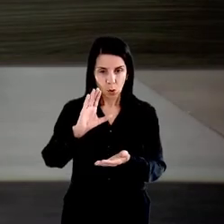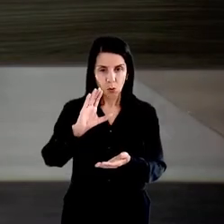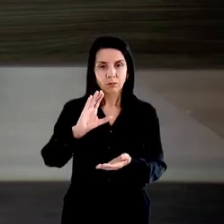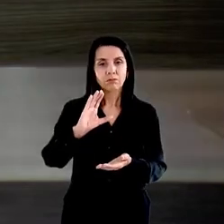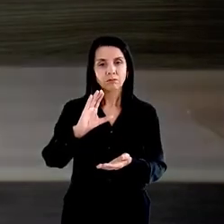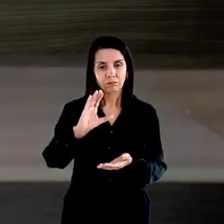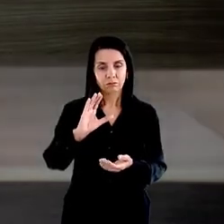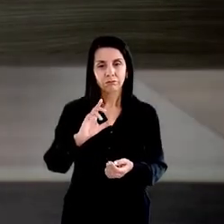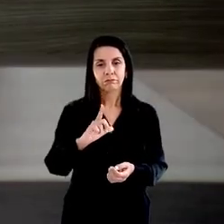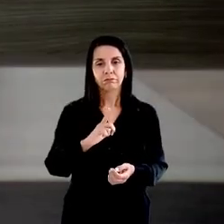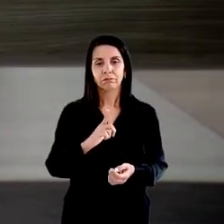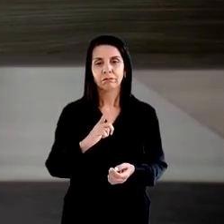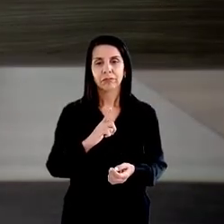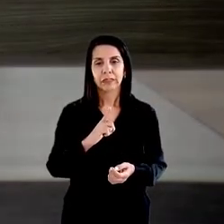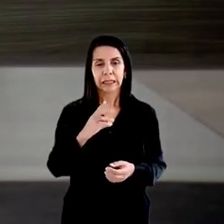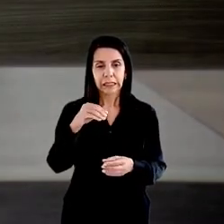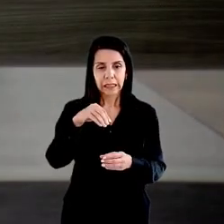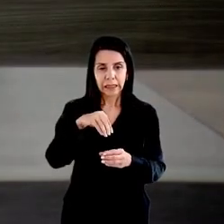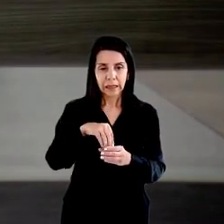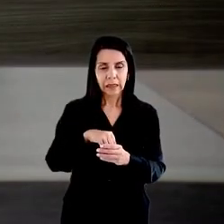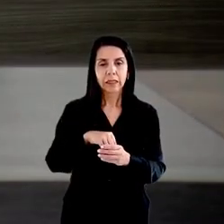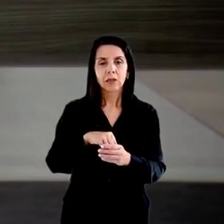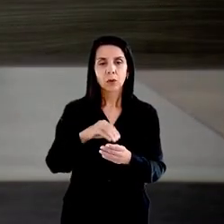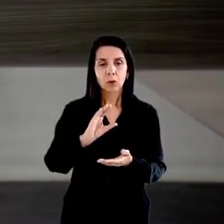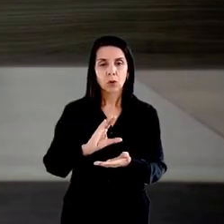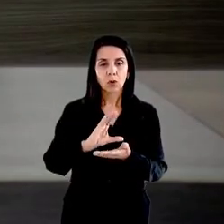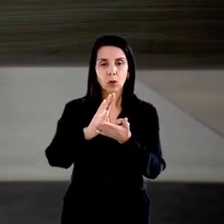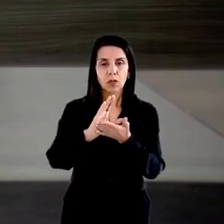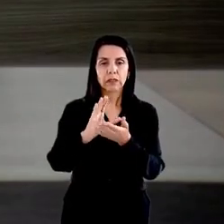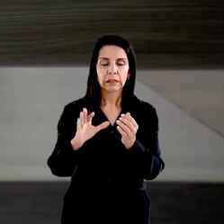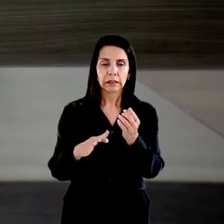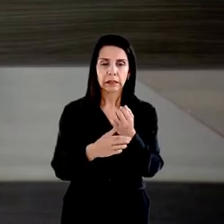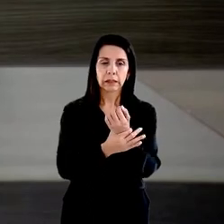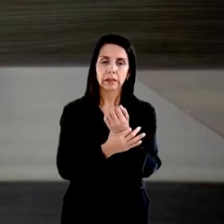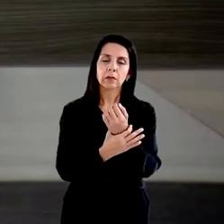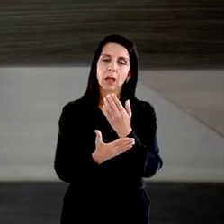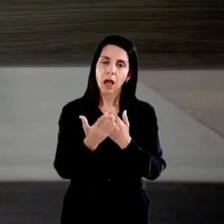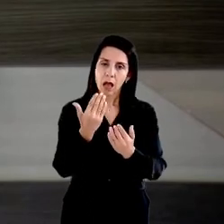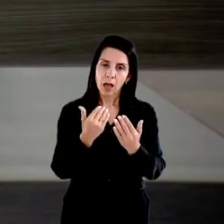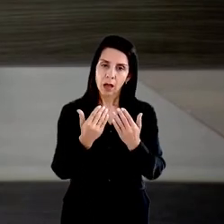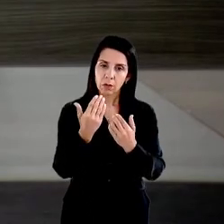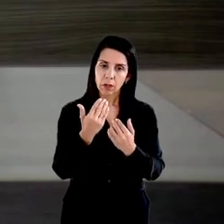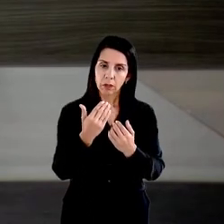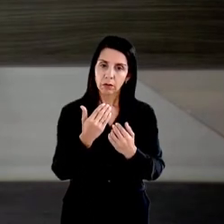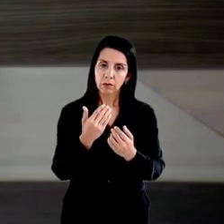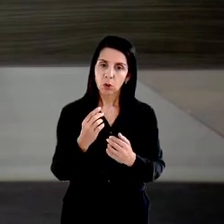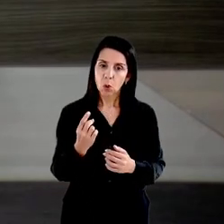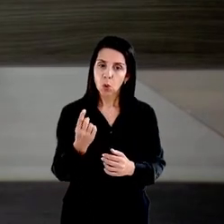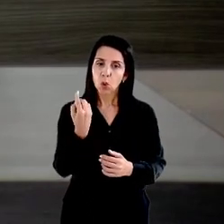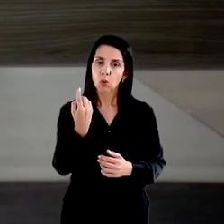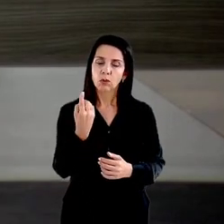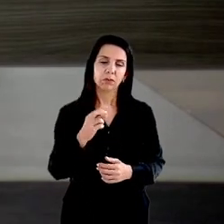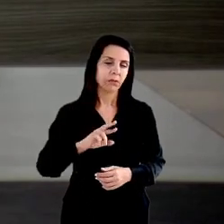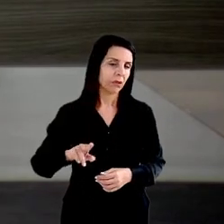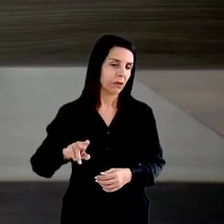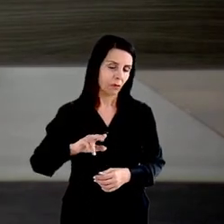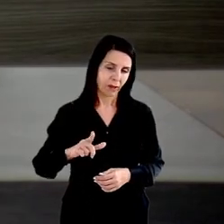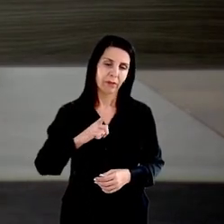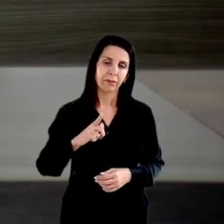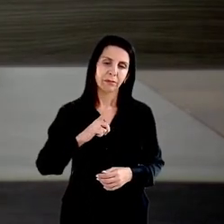segurança alimentar, não é a única peça, não é a única engrenagem, a gente tem Conselho, a gente tem